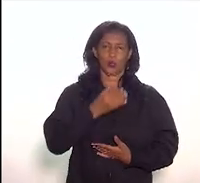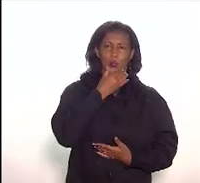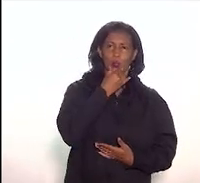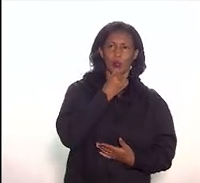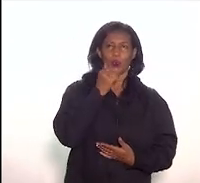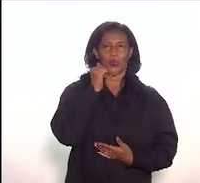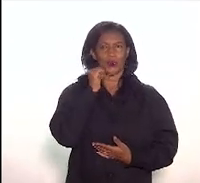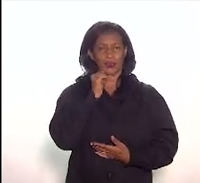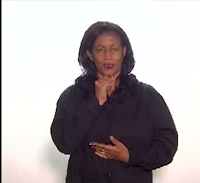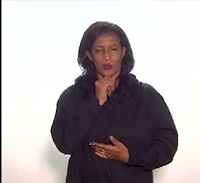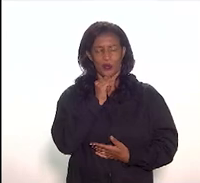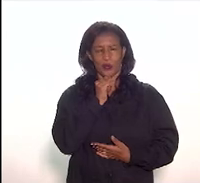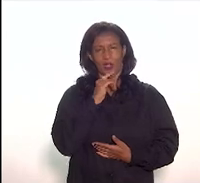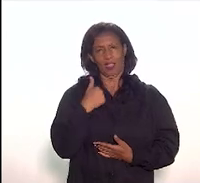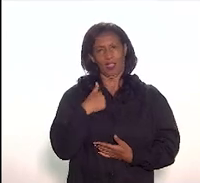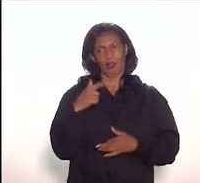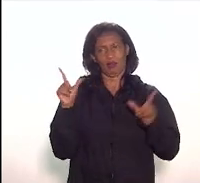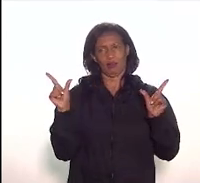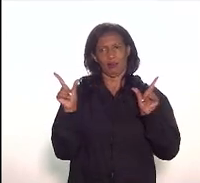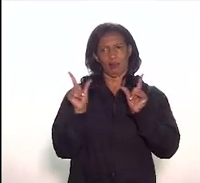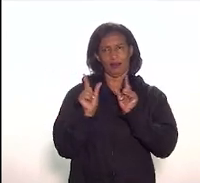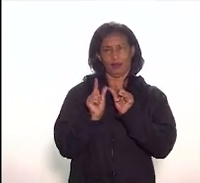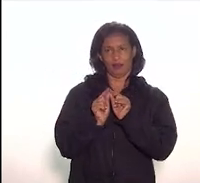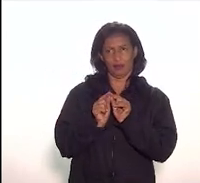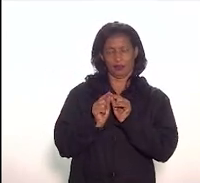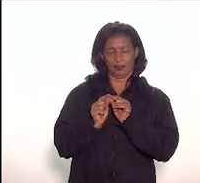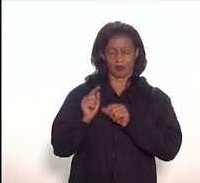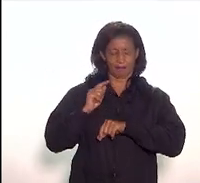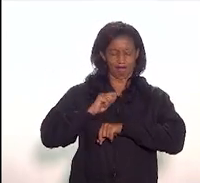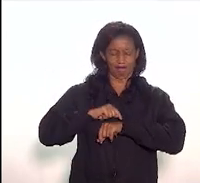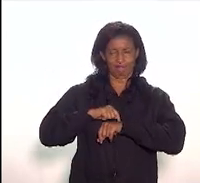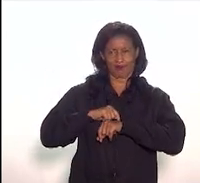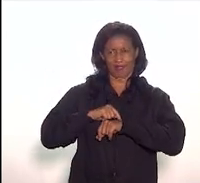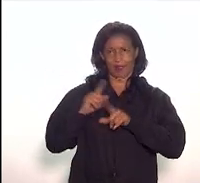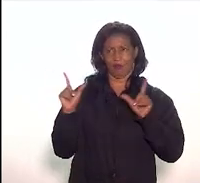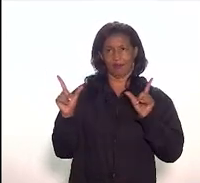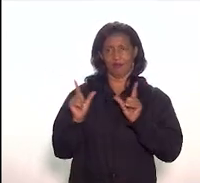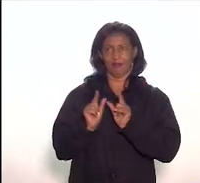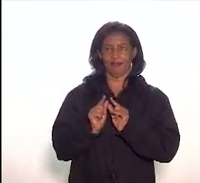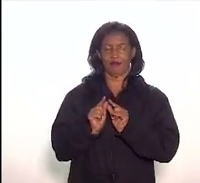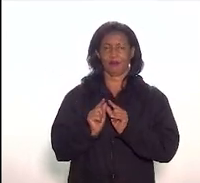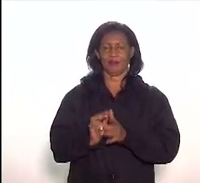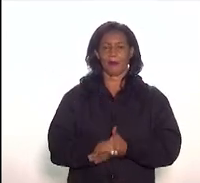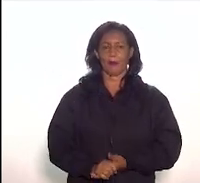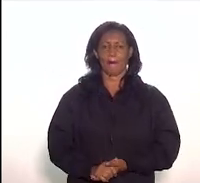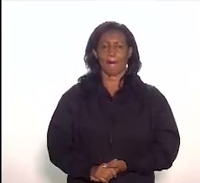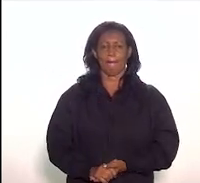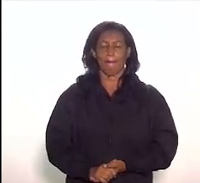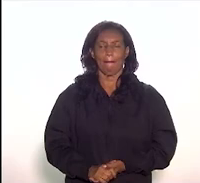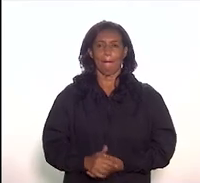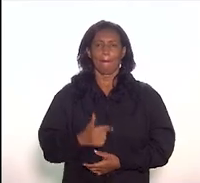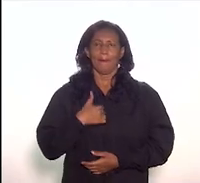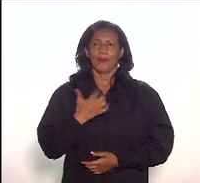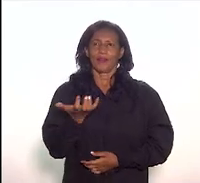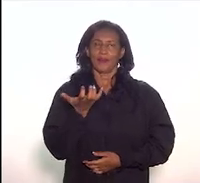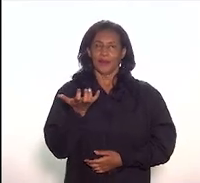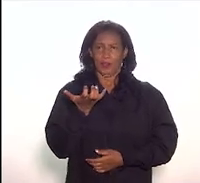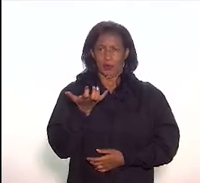eu procuro ser breve devido ao avanço do nosso tempo. Eu quero parabenizar